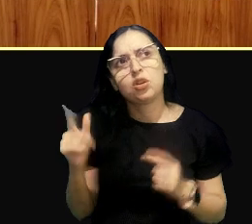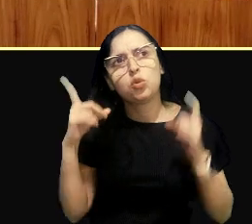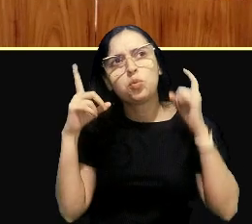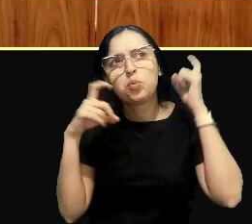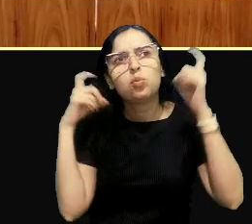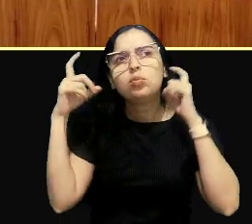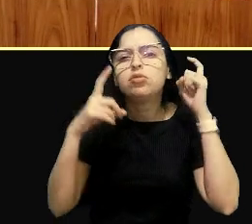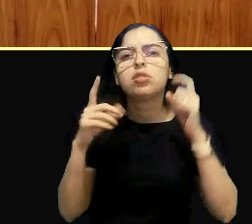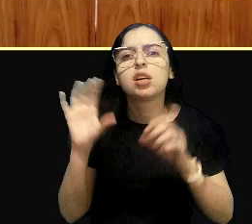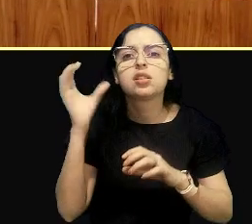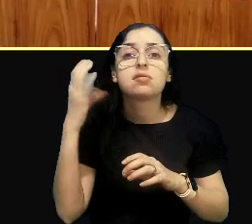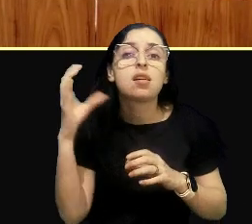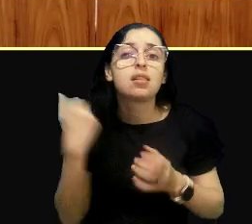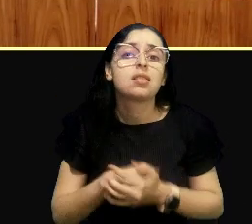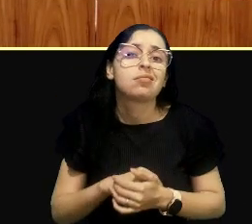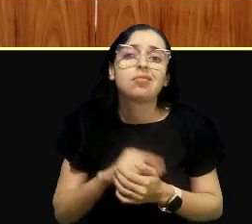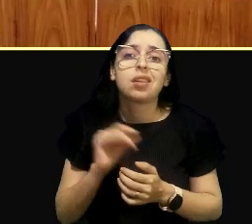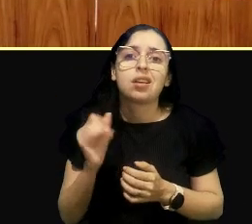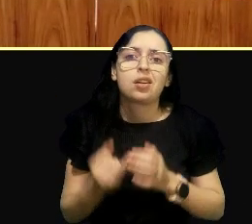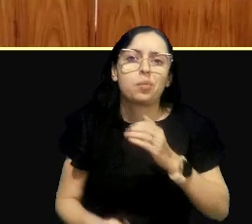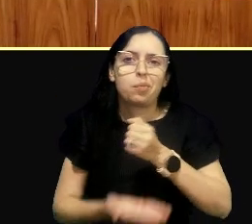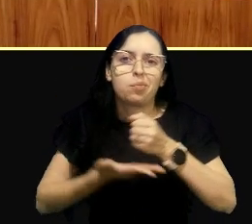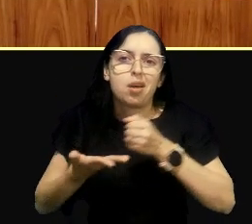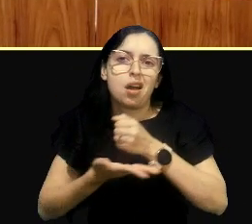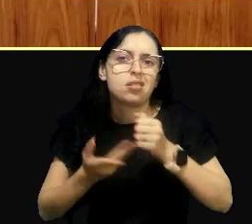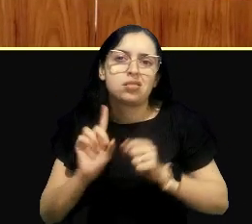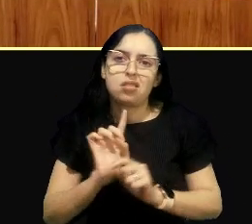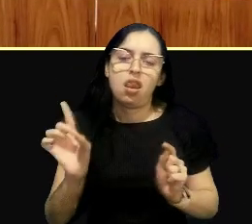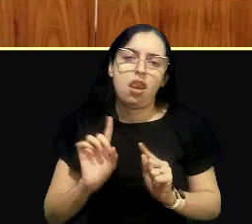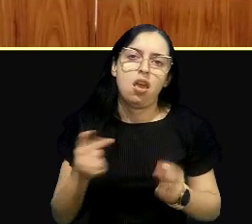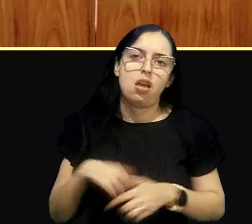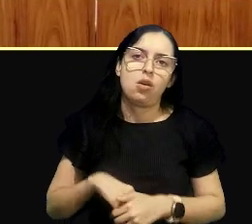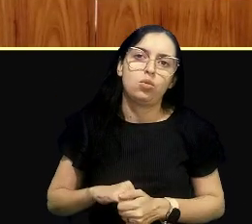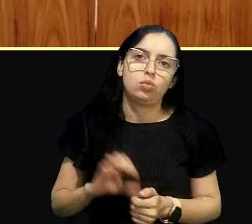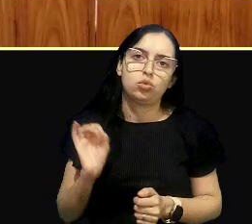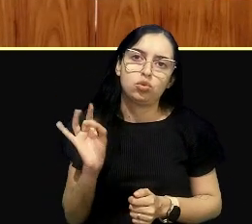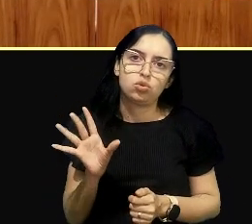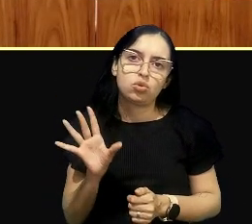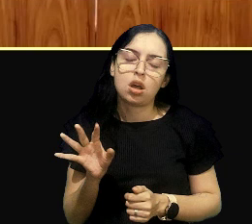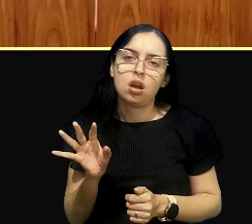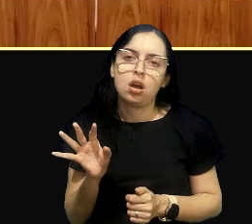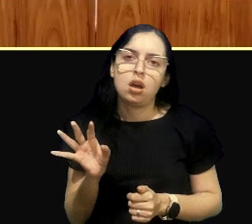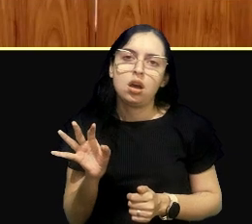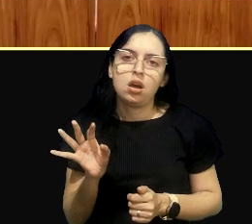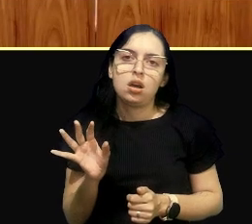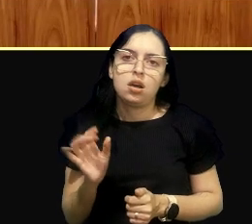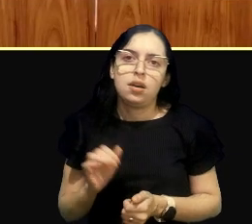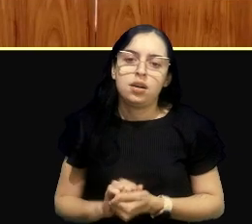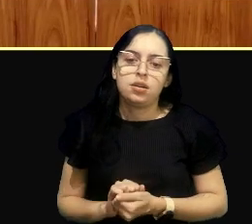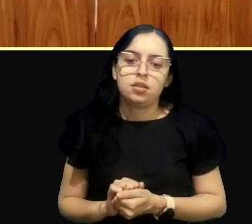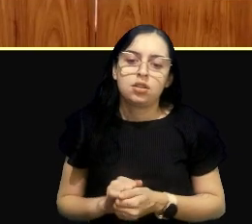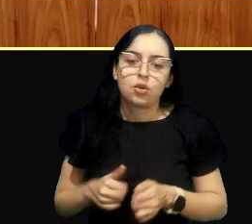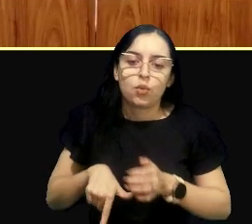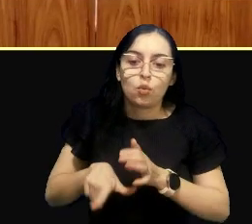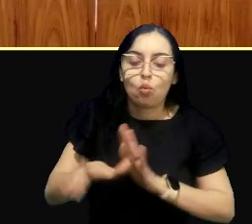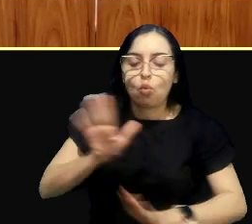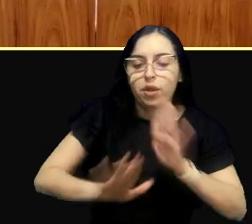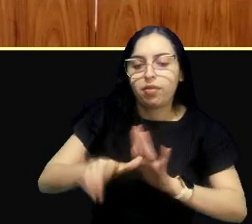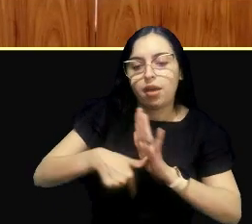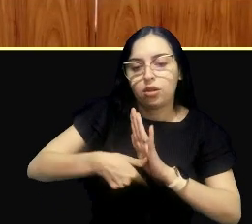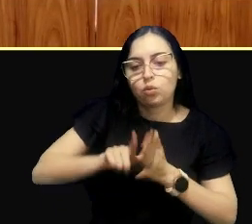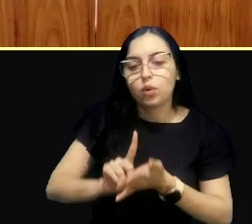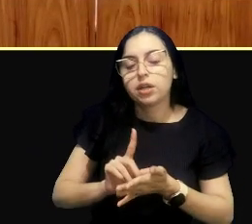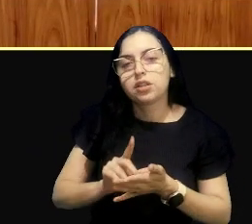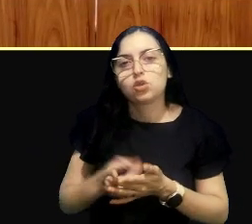não é tão, aquilo não é princípio da precaução, é só da, da, da prevenção, há só o